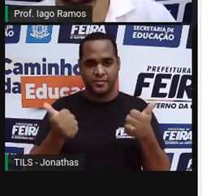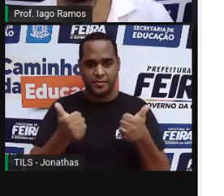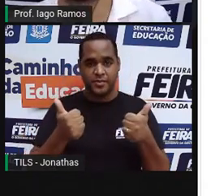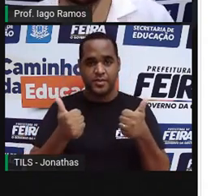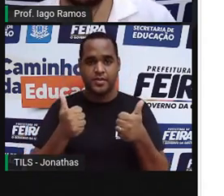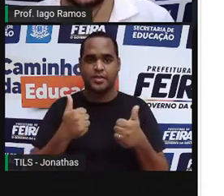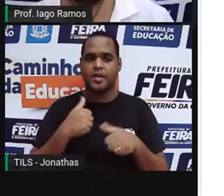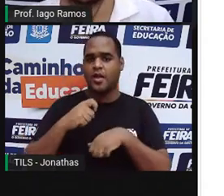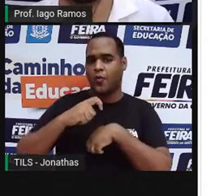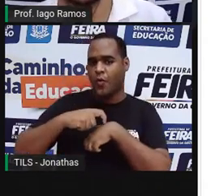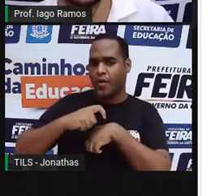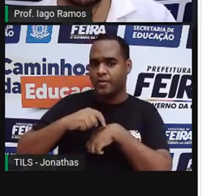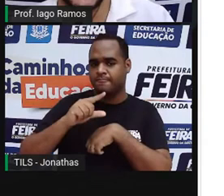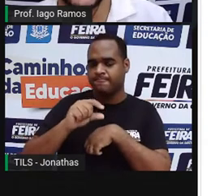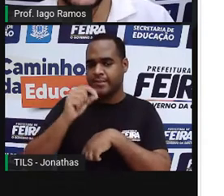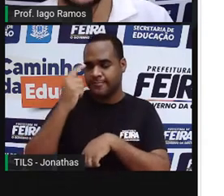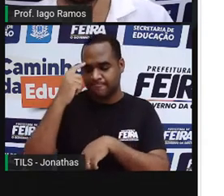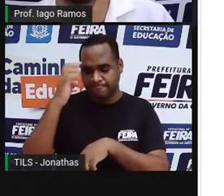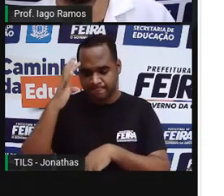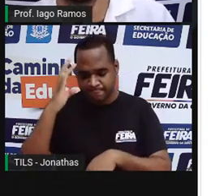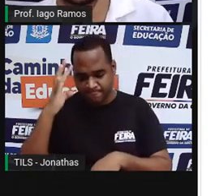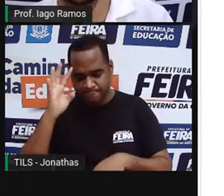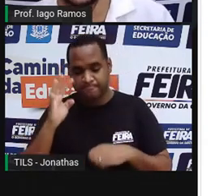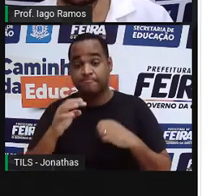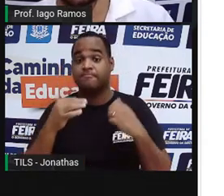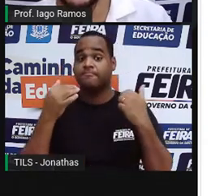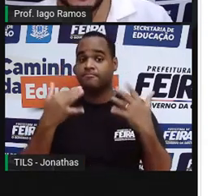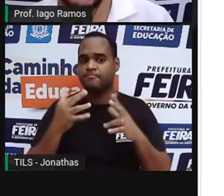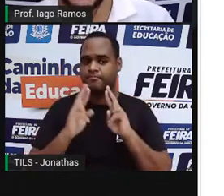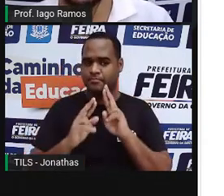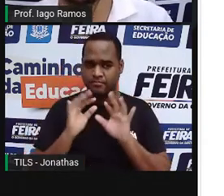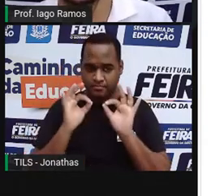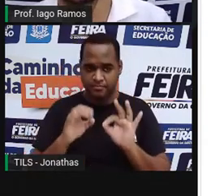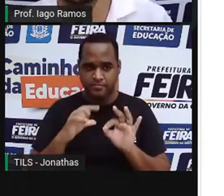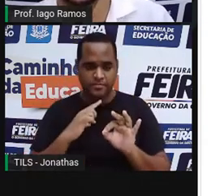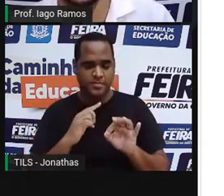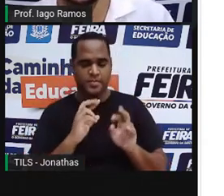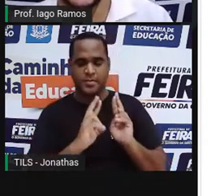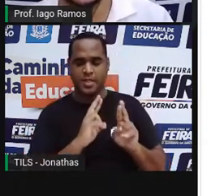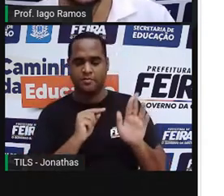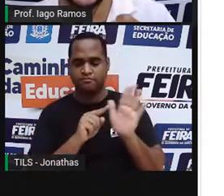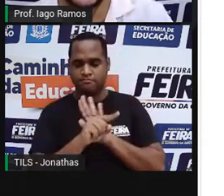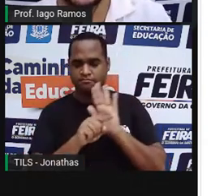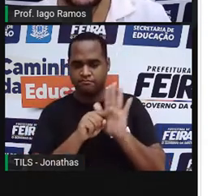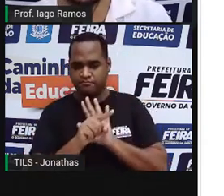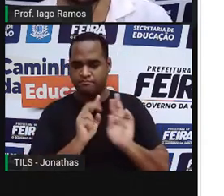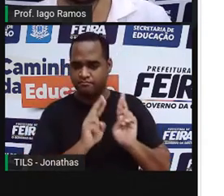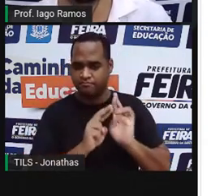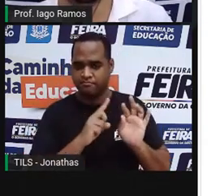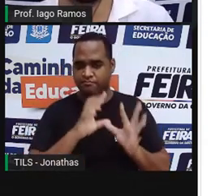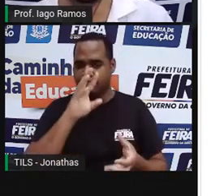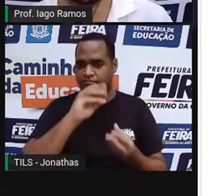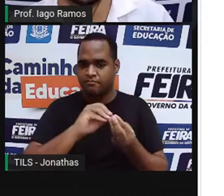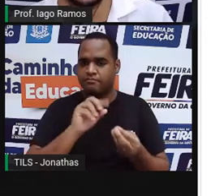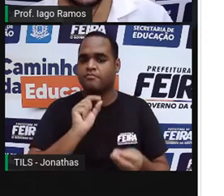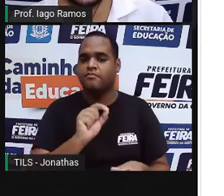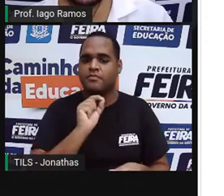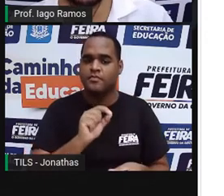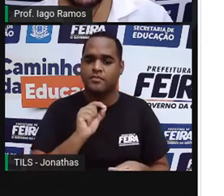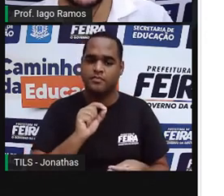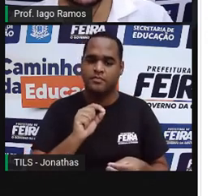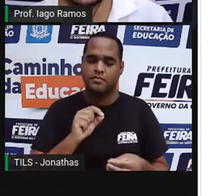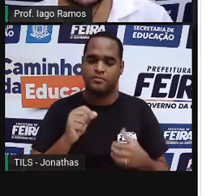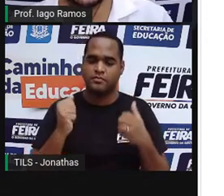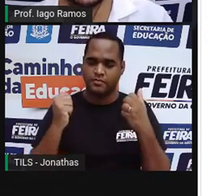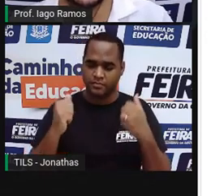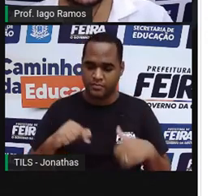Eu vou te dar aí um tempinho para que você pense e tente responder essas perguntas e chegue à conclusão aí de